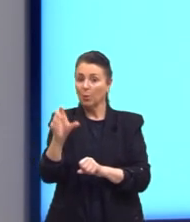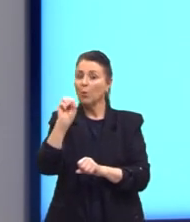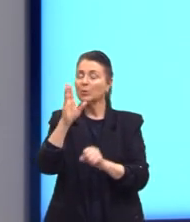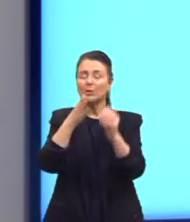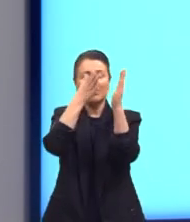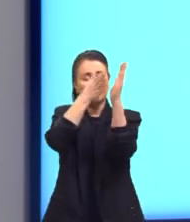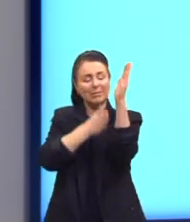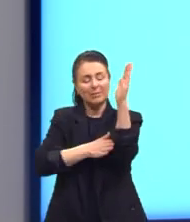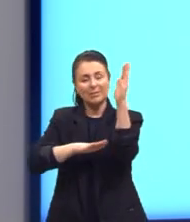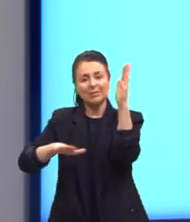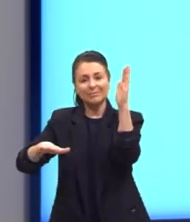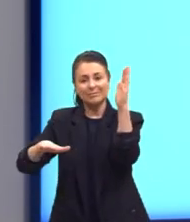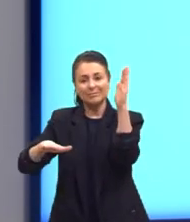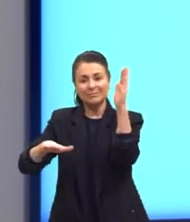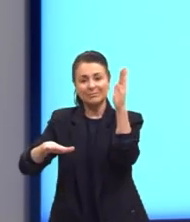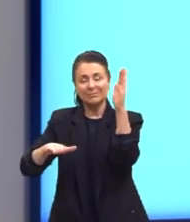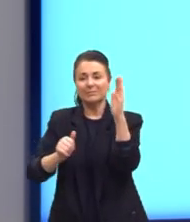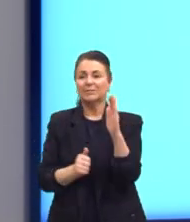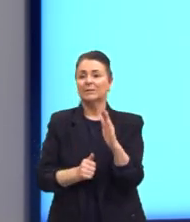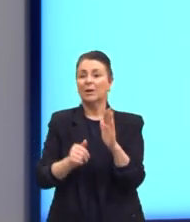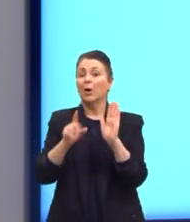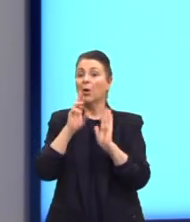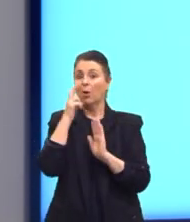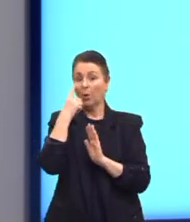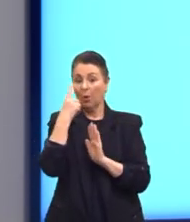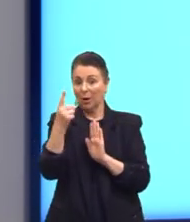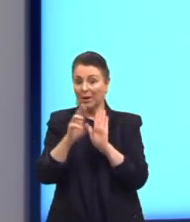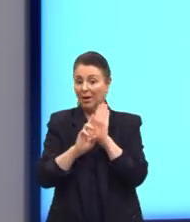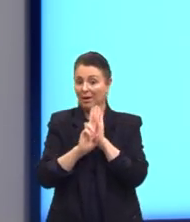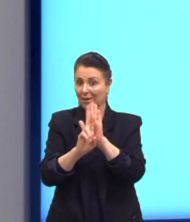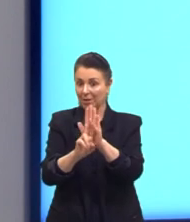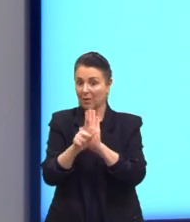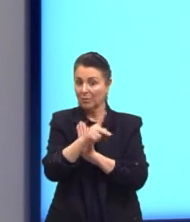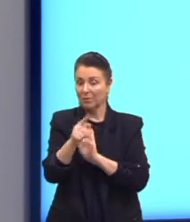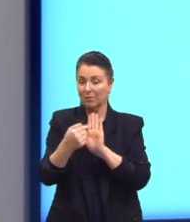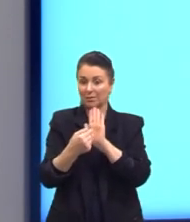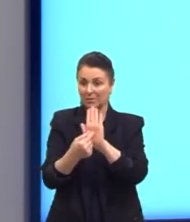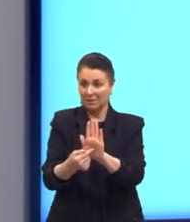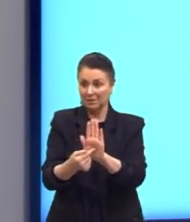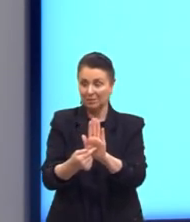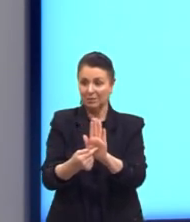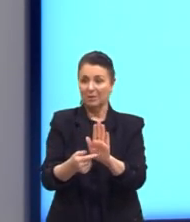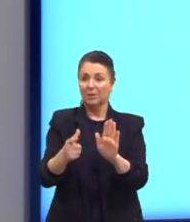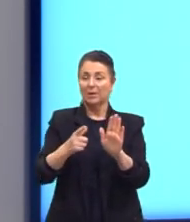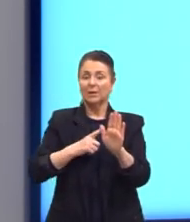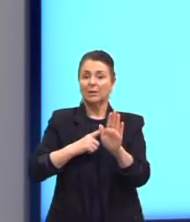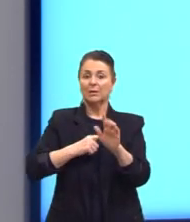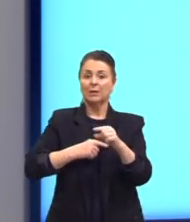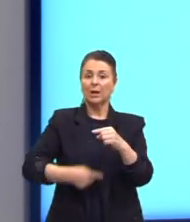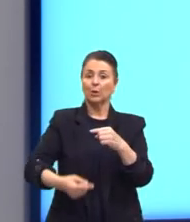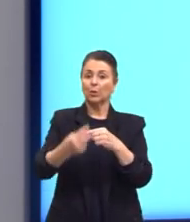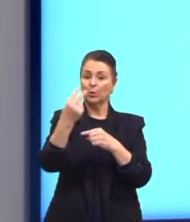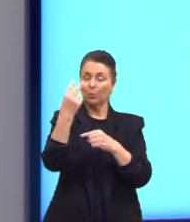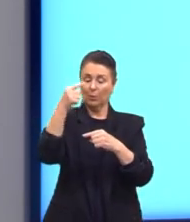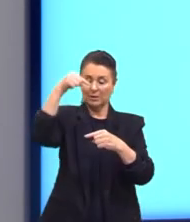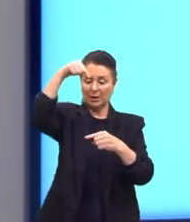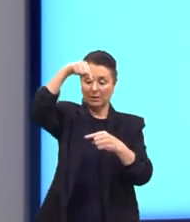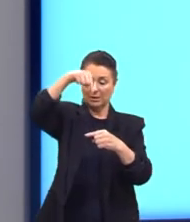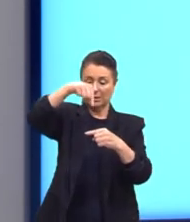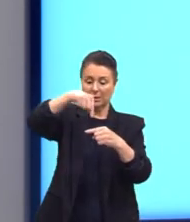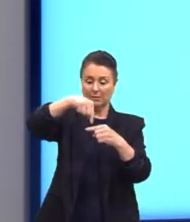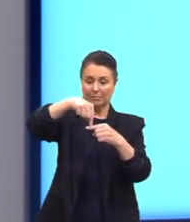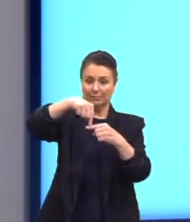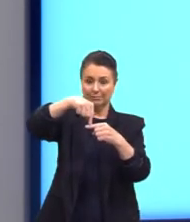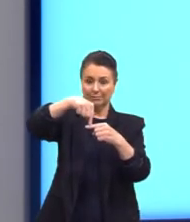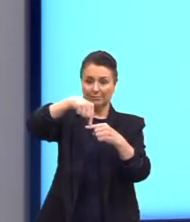né? Aqui eu trouxe a representação do plano. Então, nós temos ali duas retas reais, então